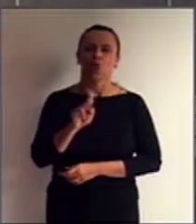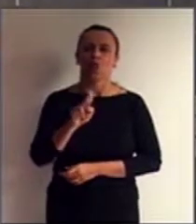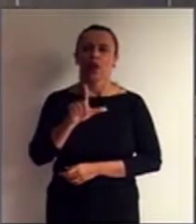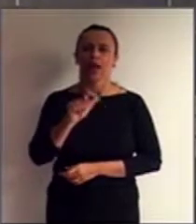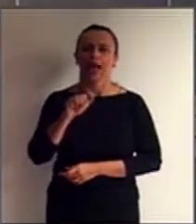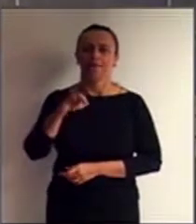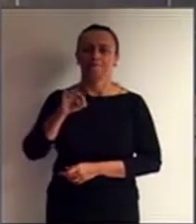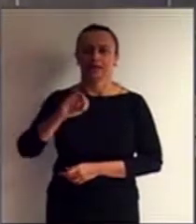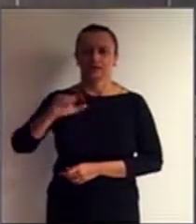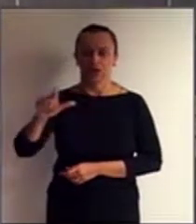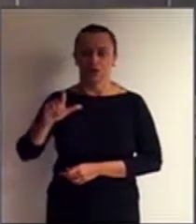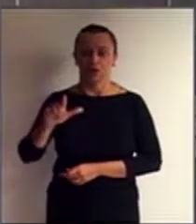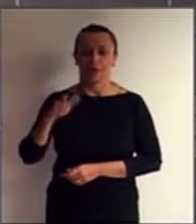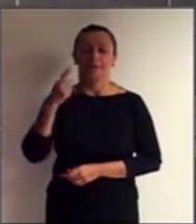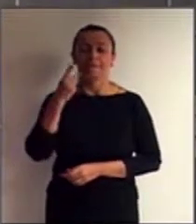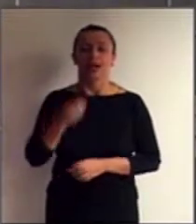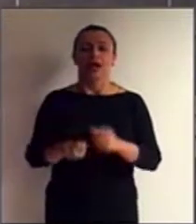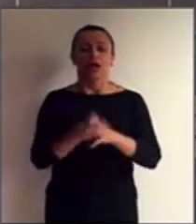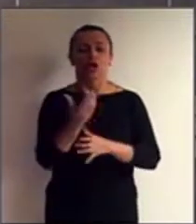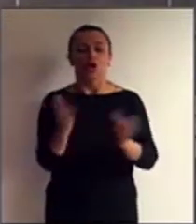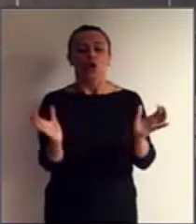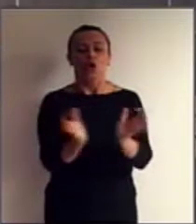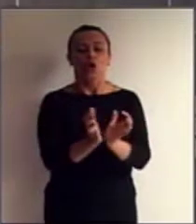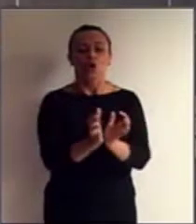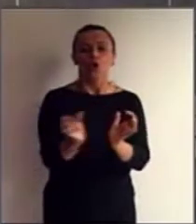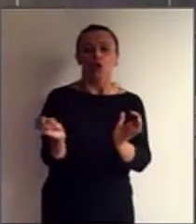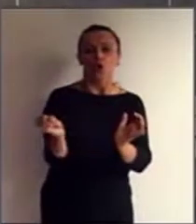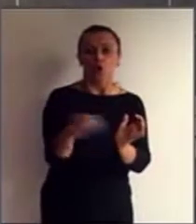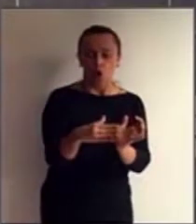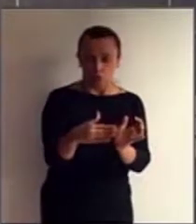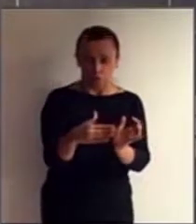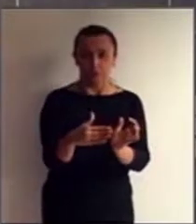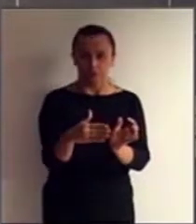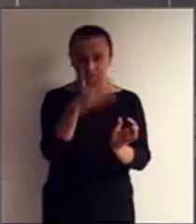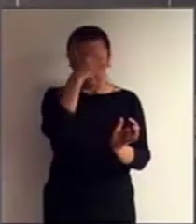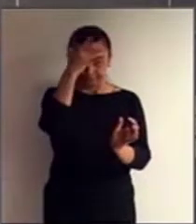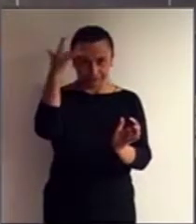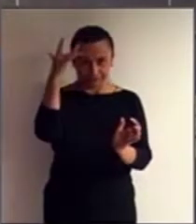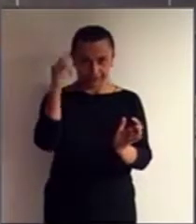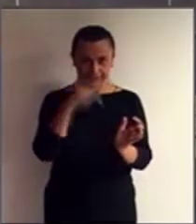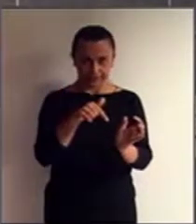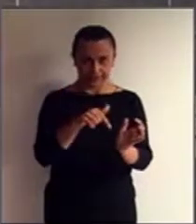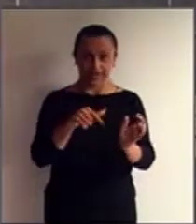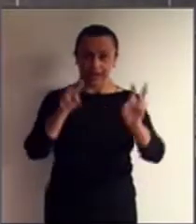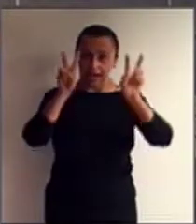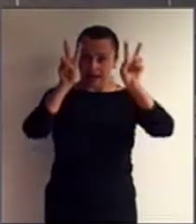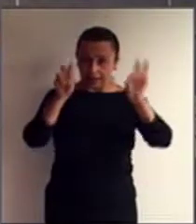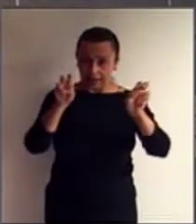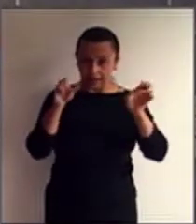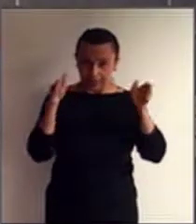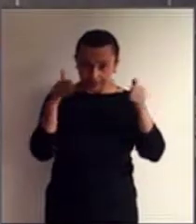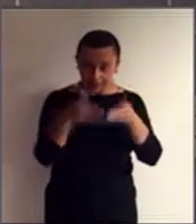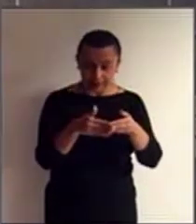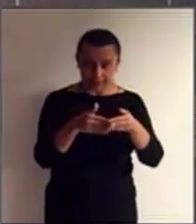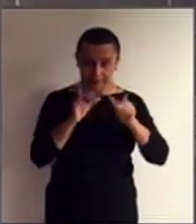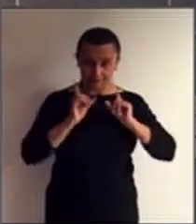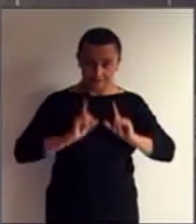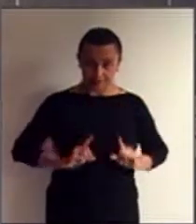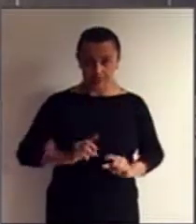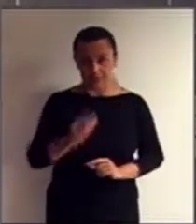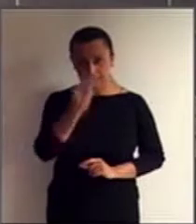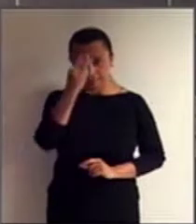grupo de pessoas identificados nesta concepção de deficiência